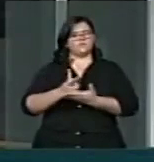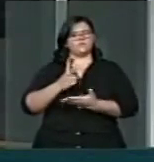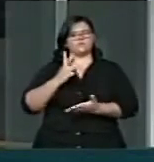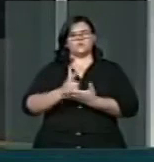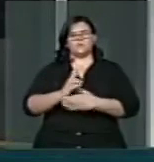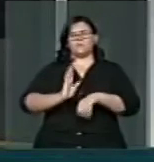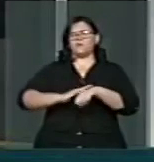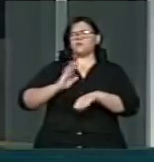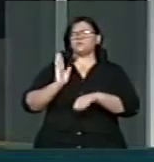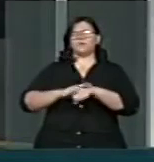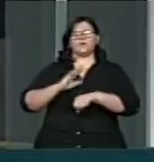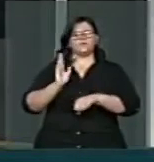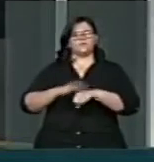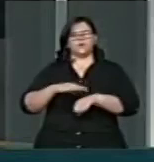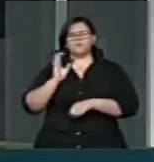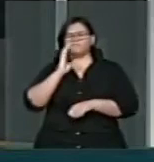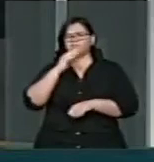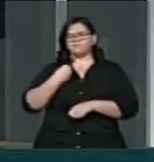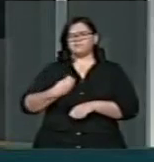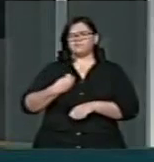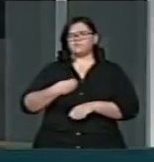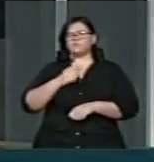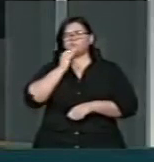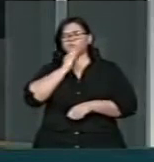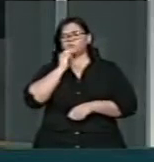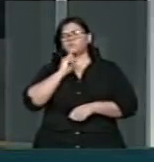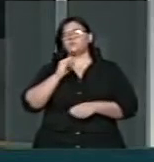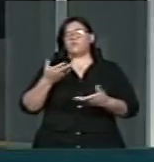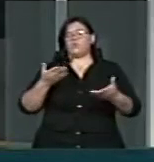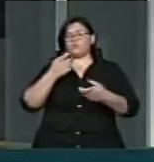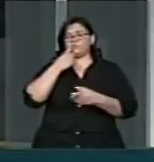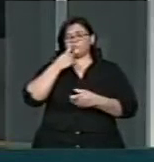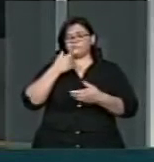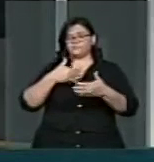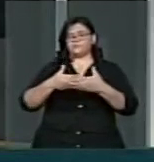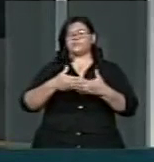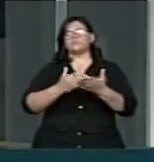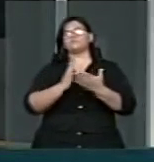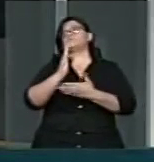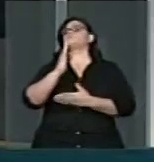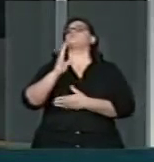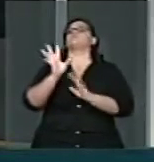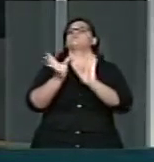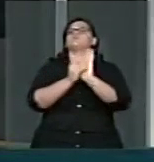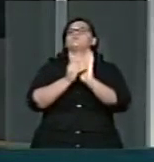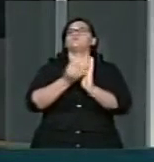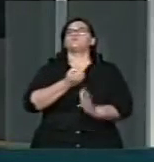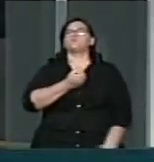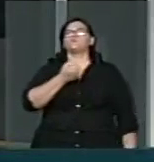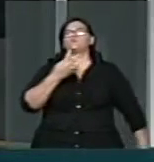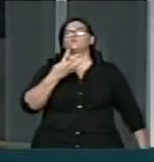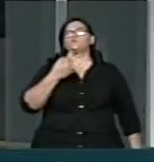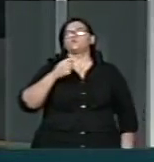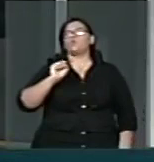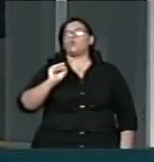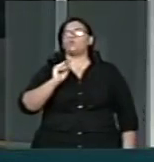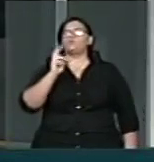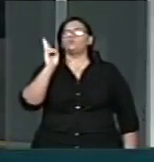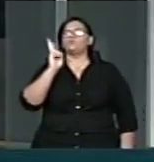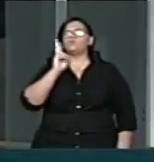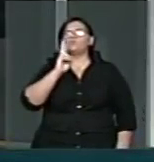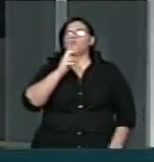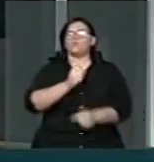Realidade encontrada, por exemplo, na recente aprovação da proposta da Emenda Constitucional 478, de